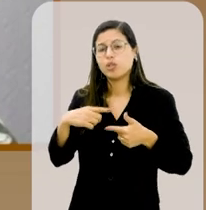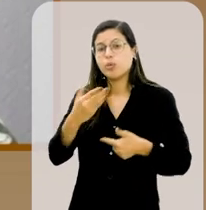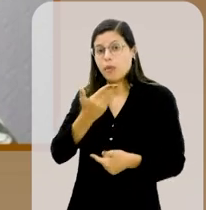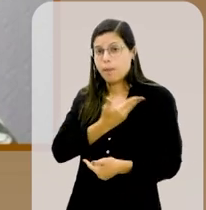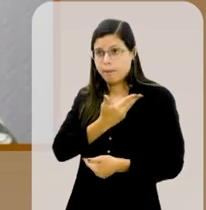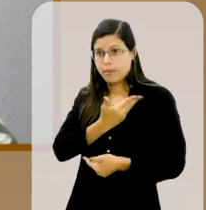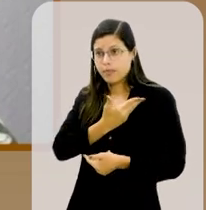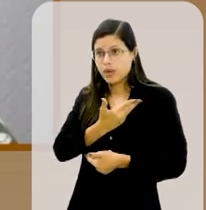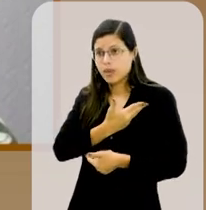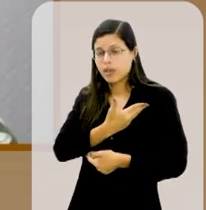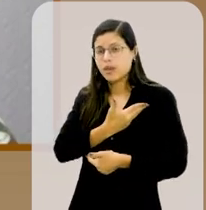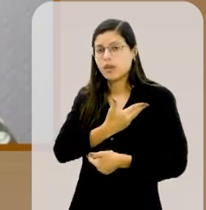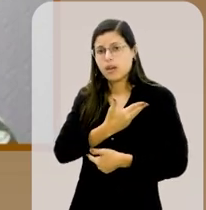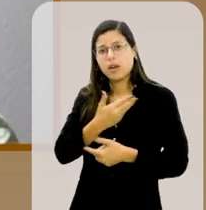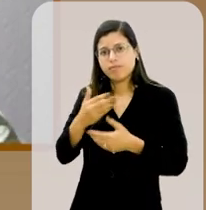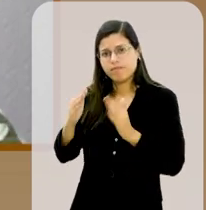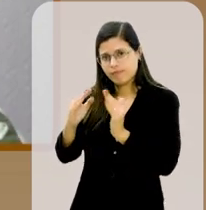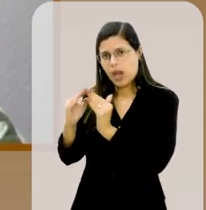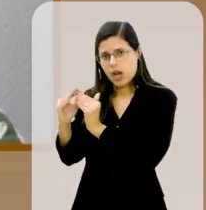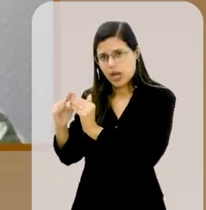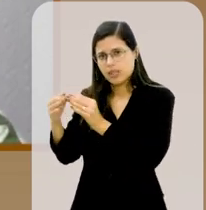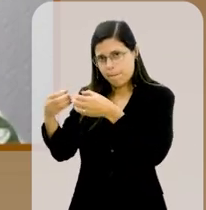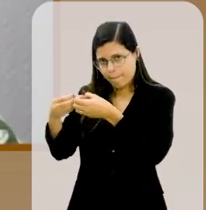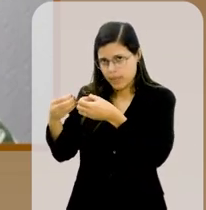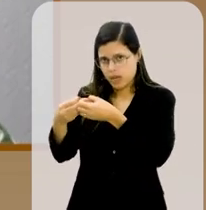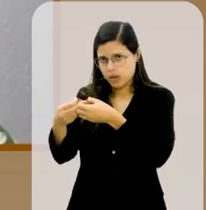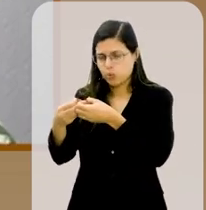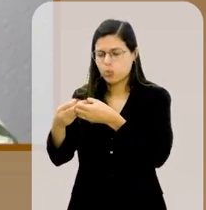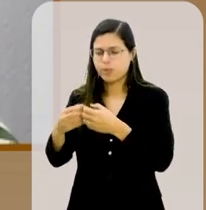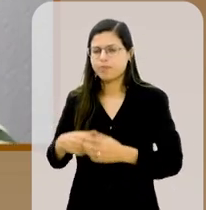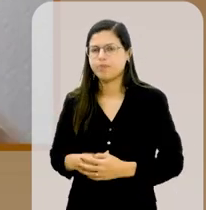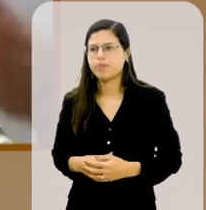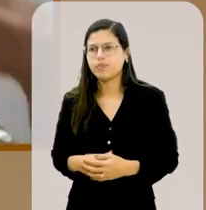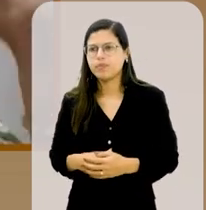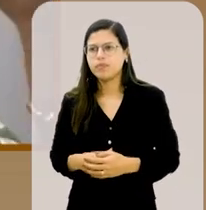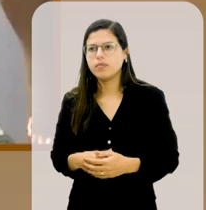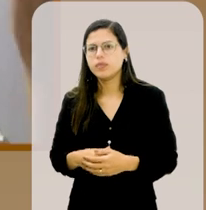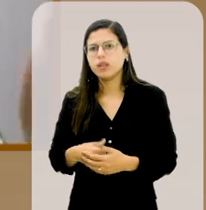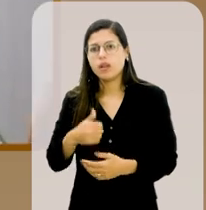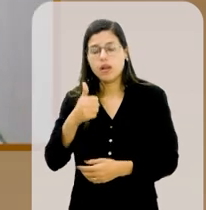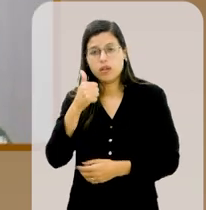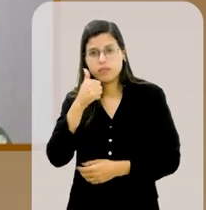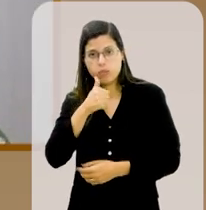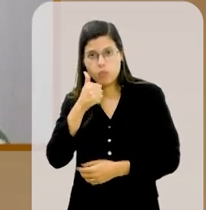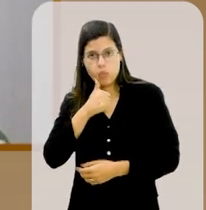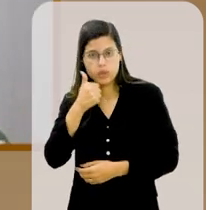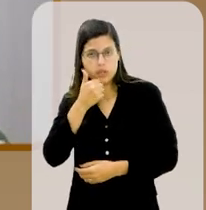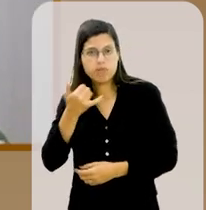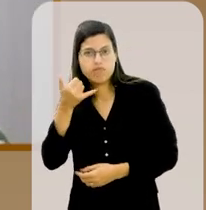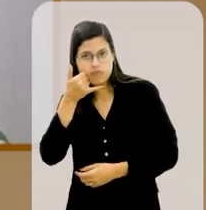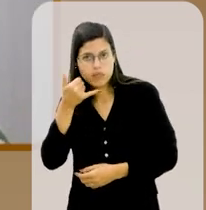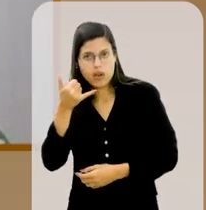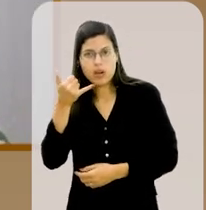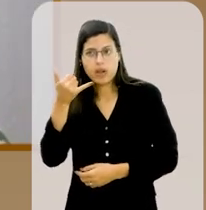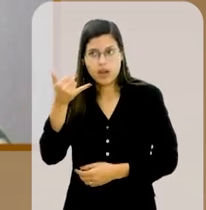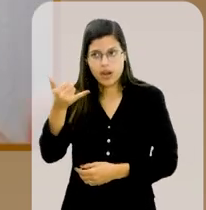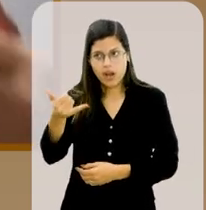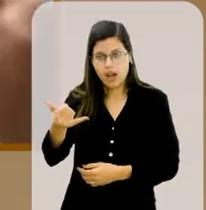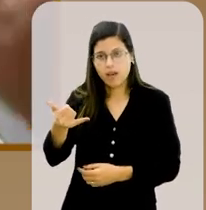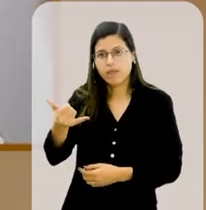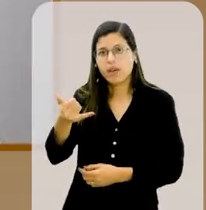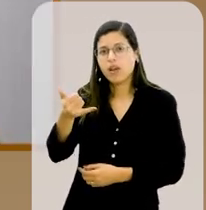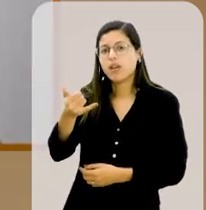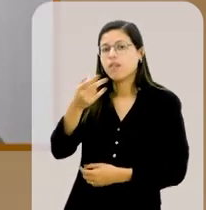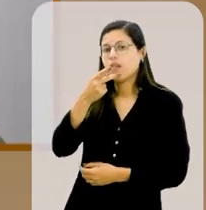colega de trabalho que morava nas proximidades. Então, a moça ligava para lá e